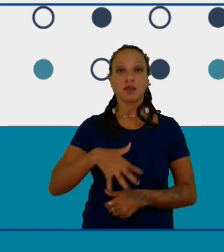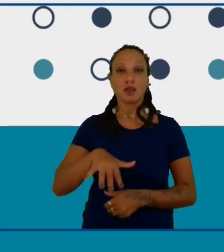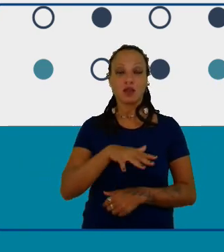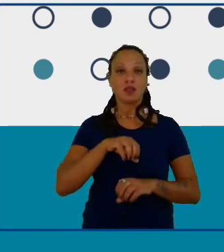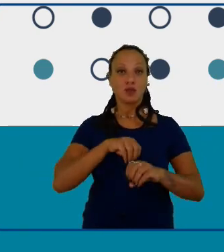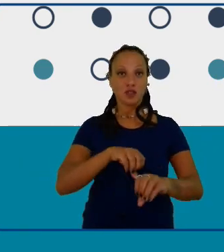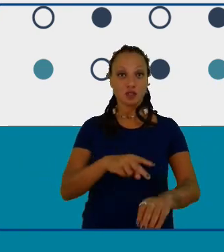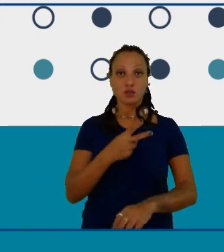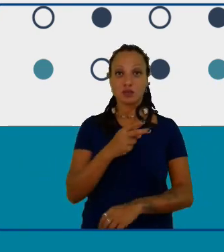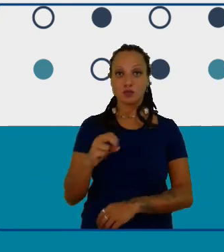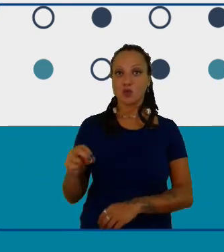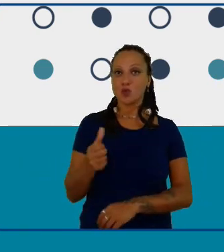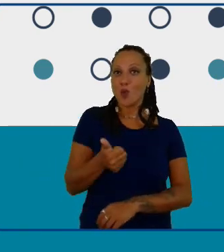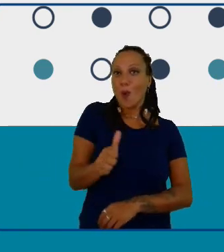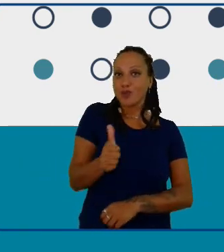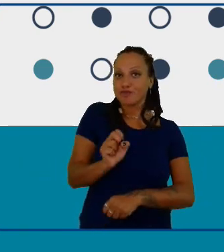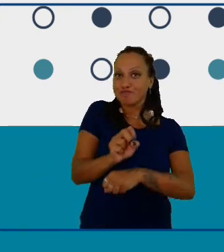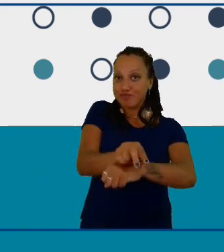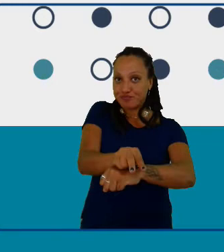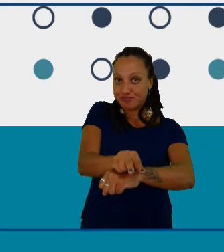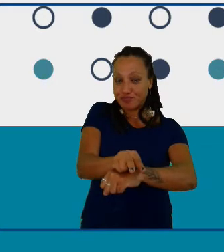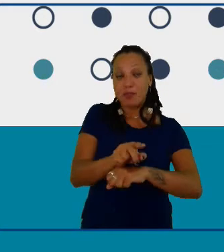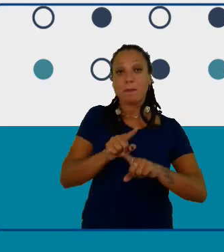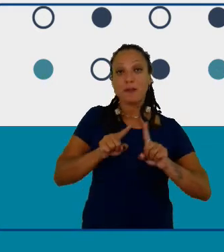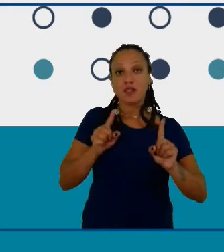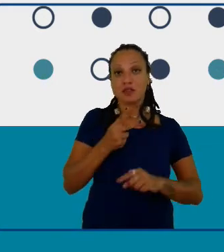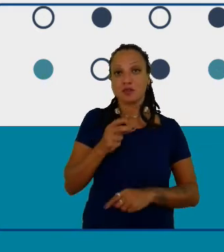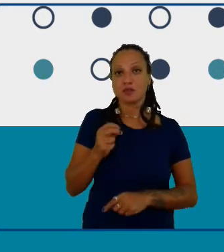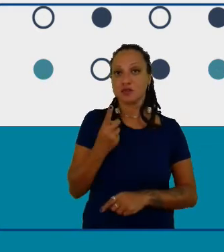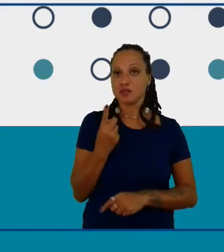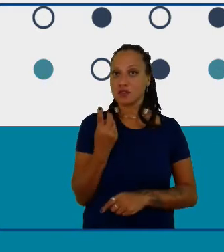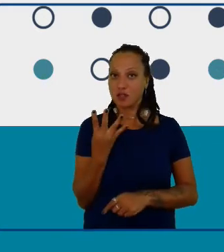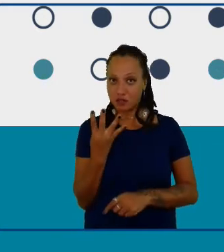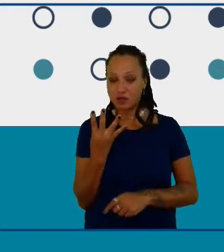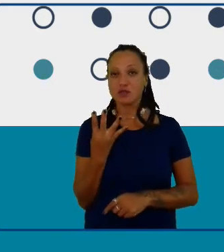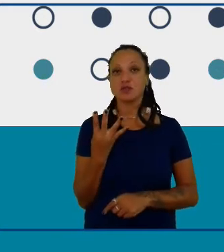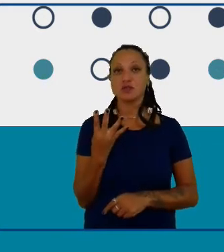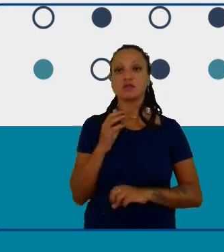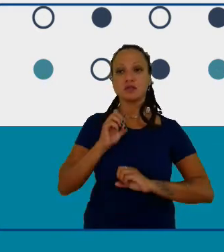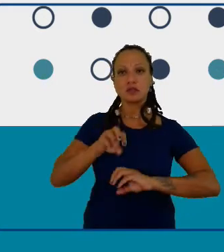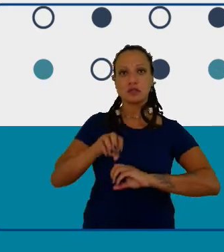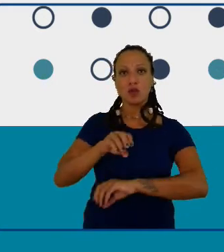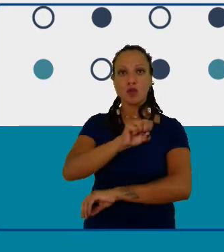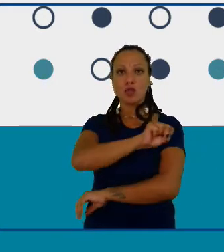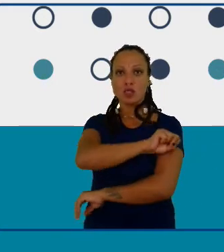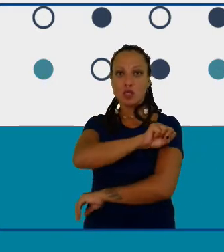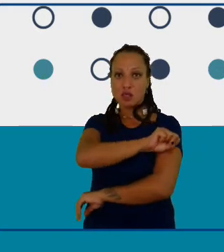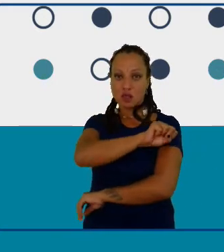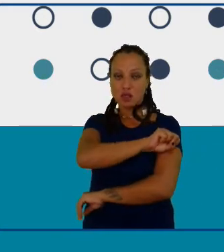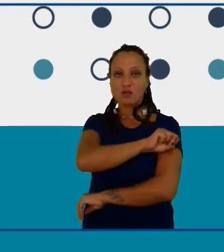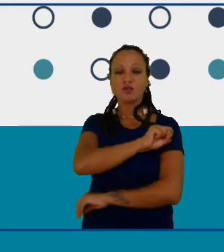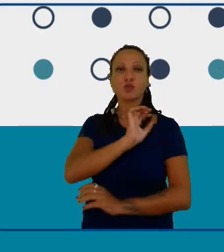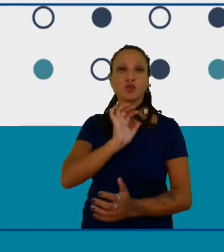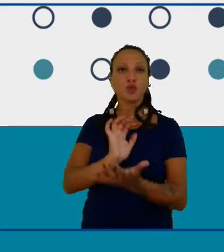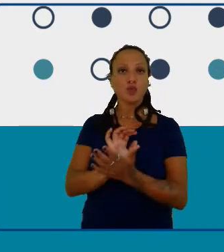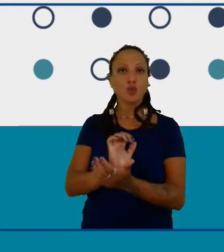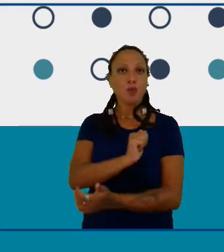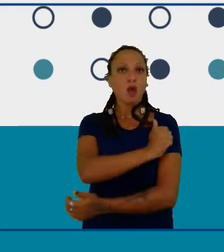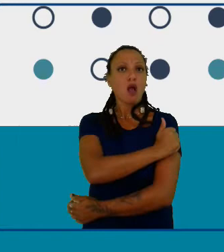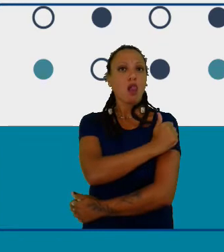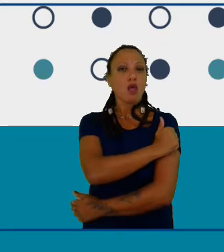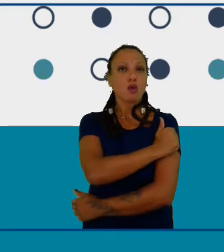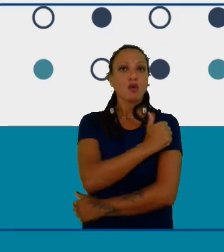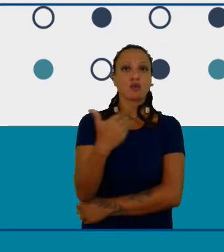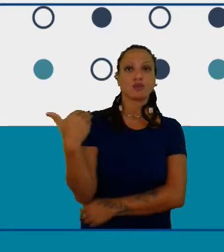em 2014 eu estava dando aula para um oitavo ano e de repente um grupo de alunos foi lá e me